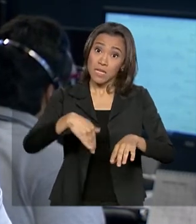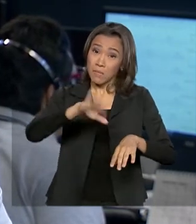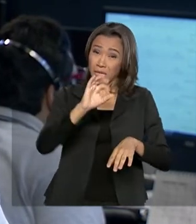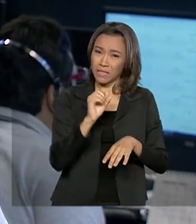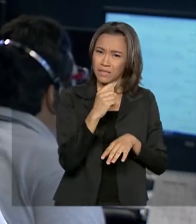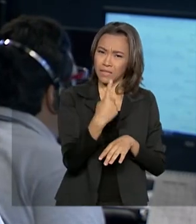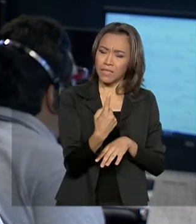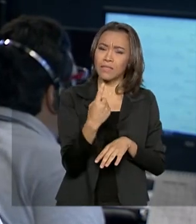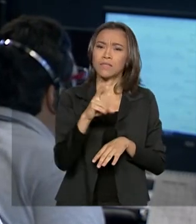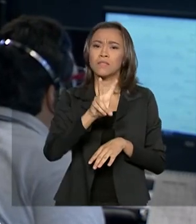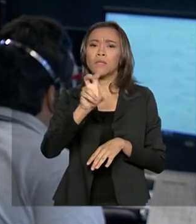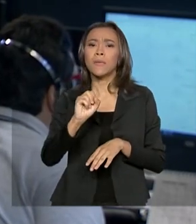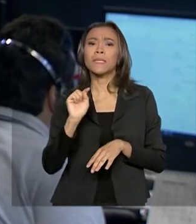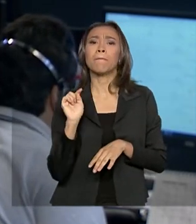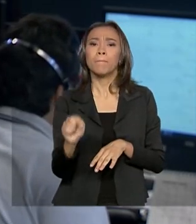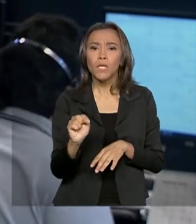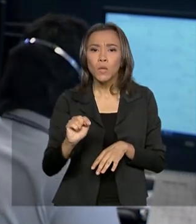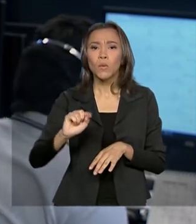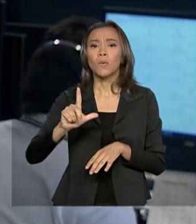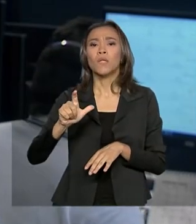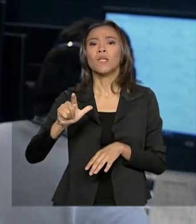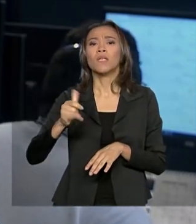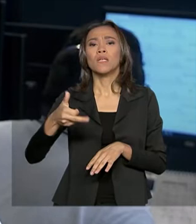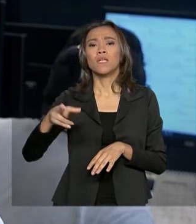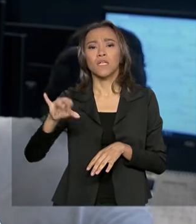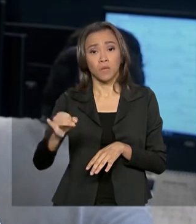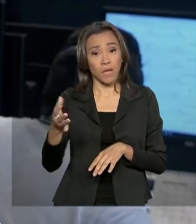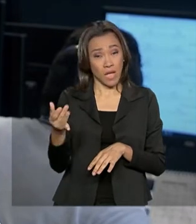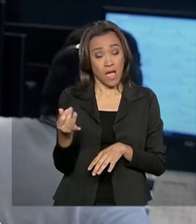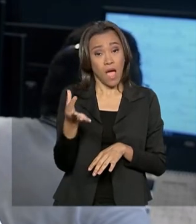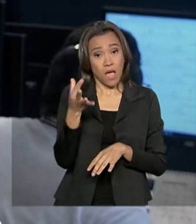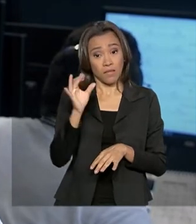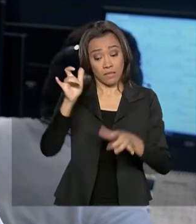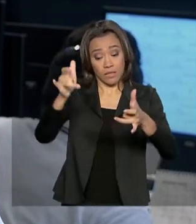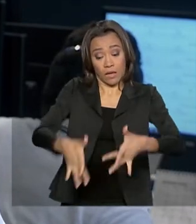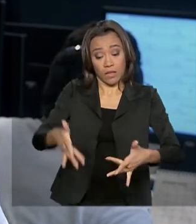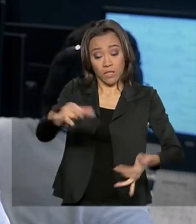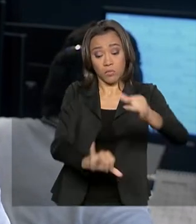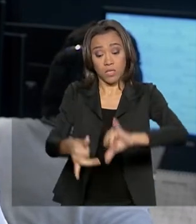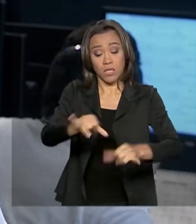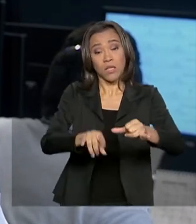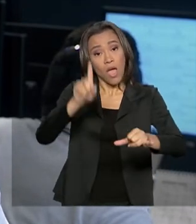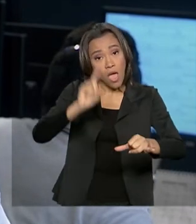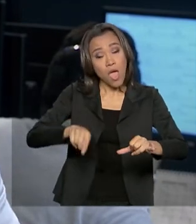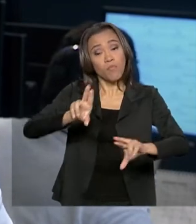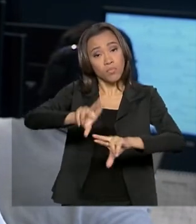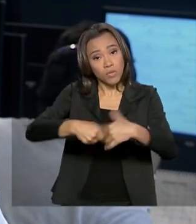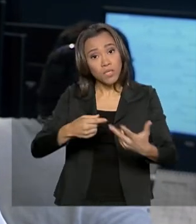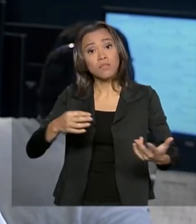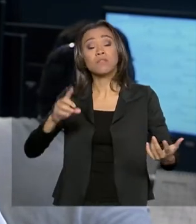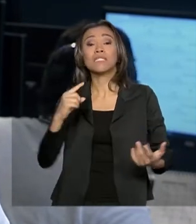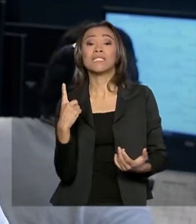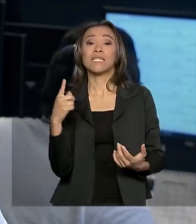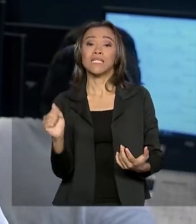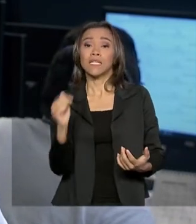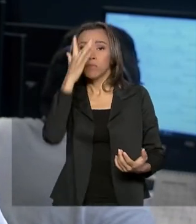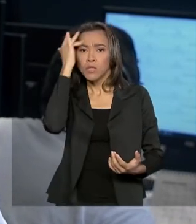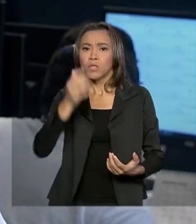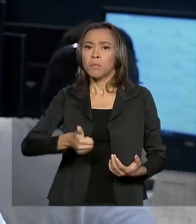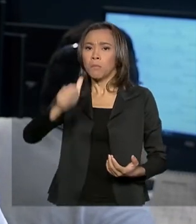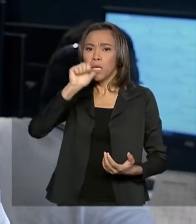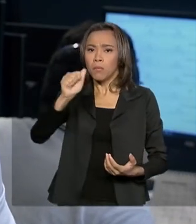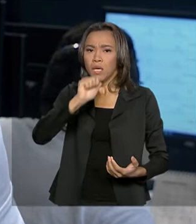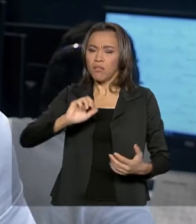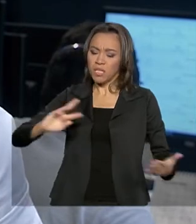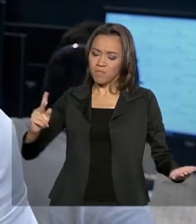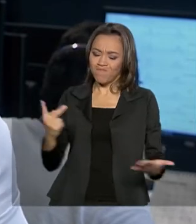bebida. A polícia investiga se a presença das substâncias pode ser a causa da intoxicação de 17 pessoas, incluindo a